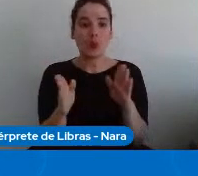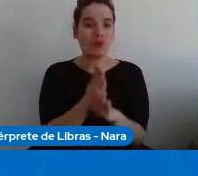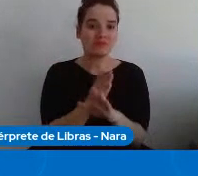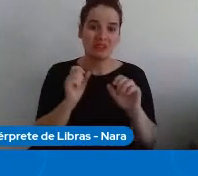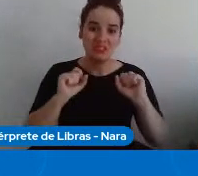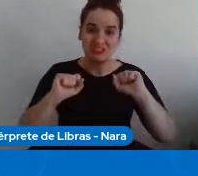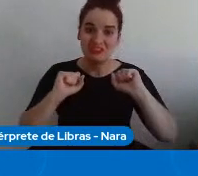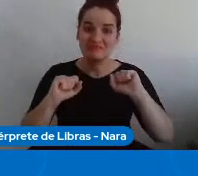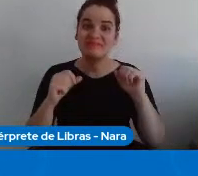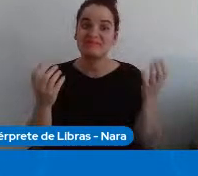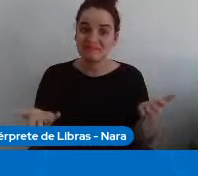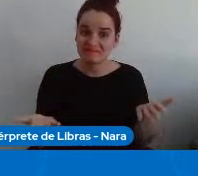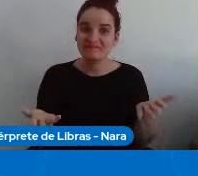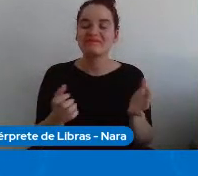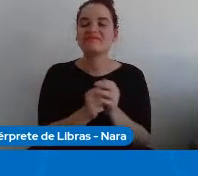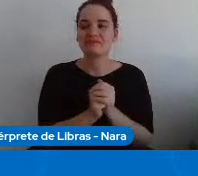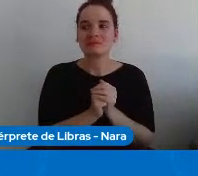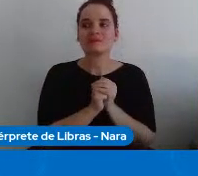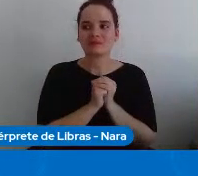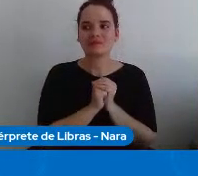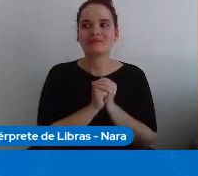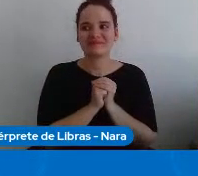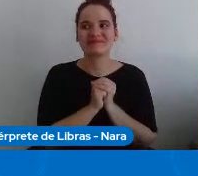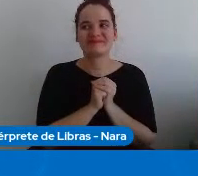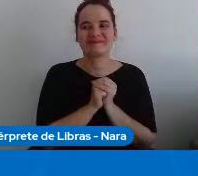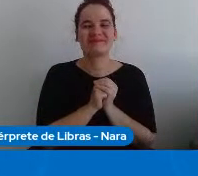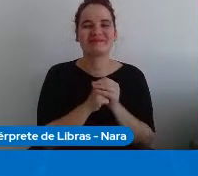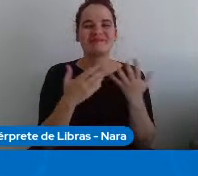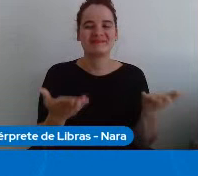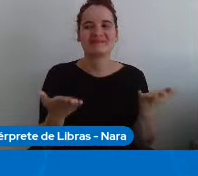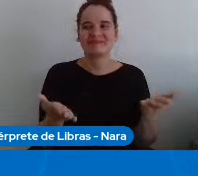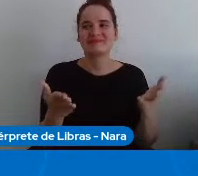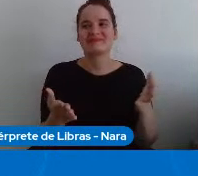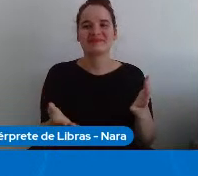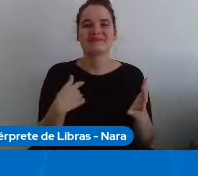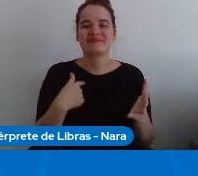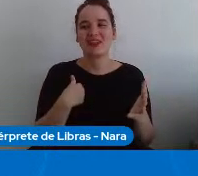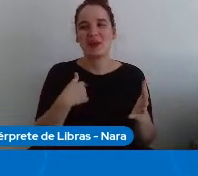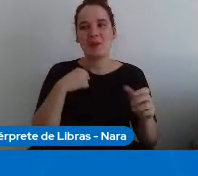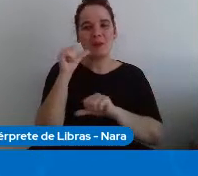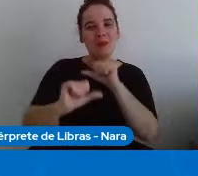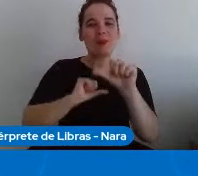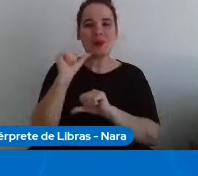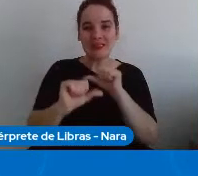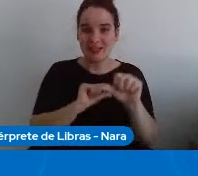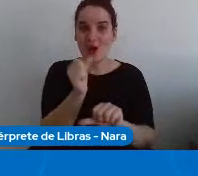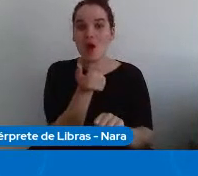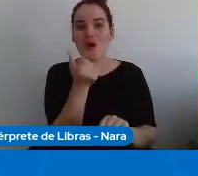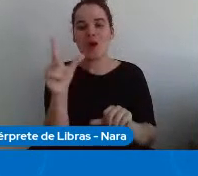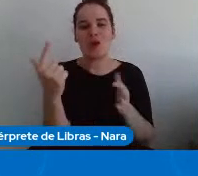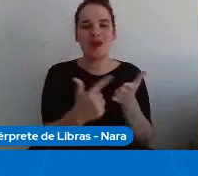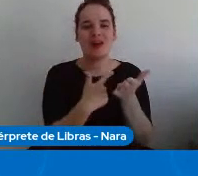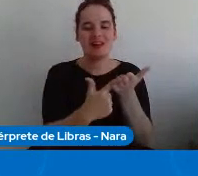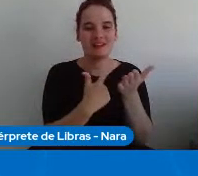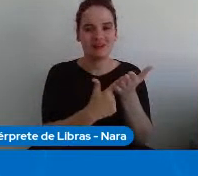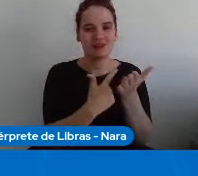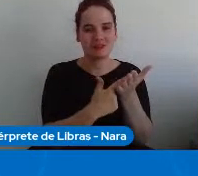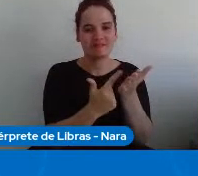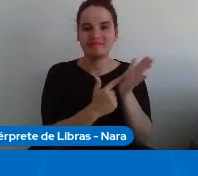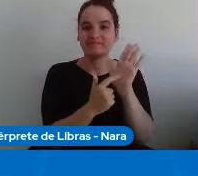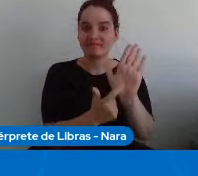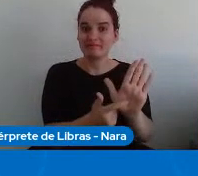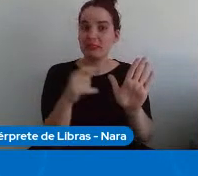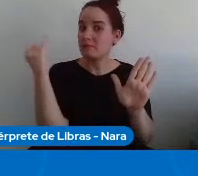Indo para o, um pouco, indo para, da esquerda para a direita, outra obra que me